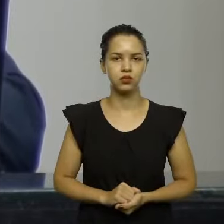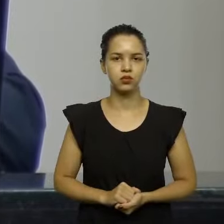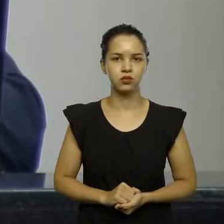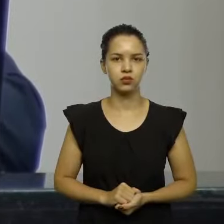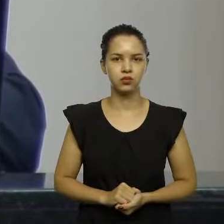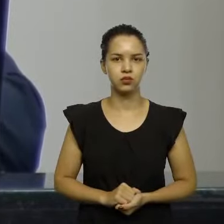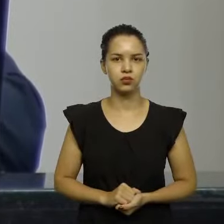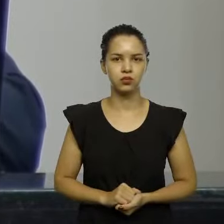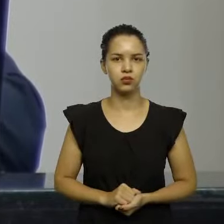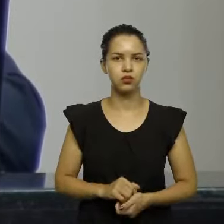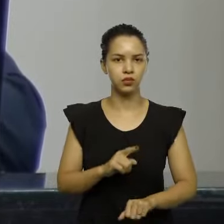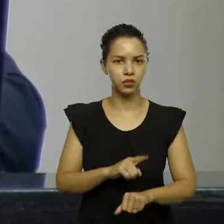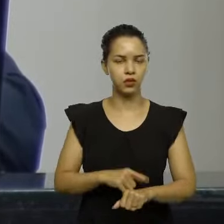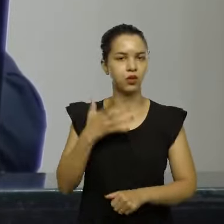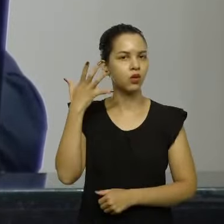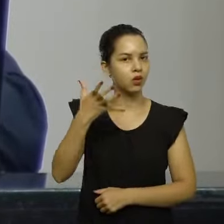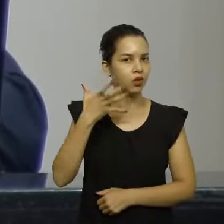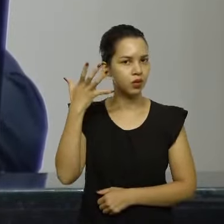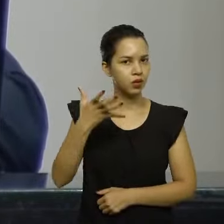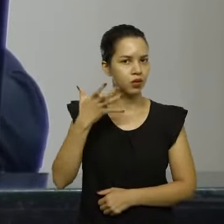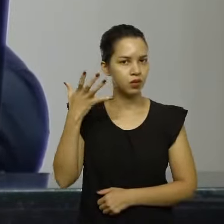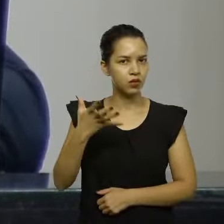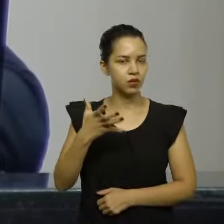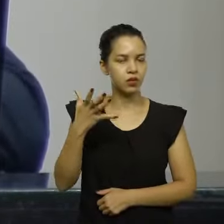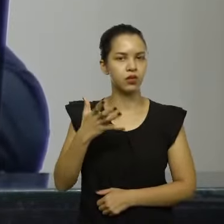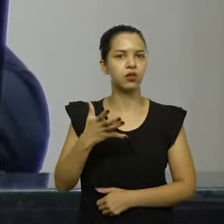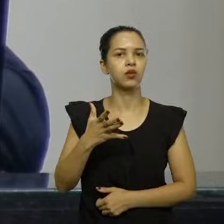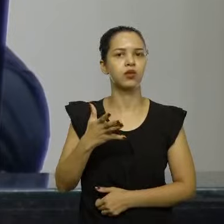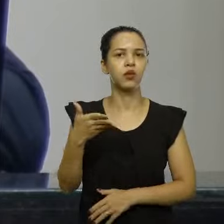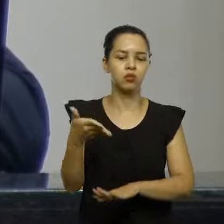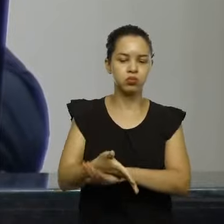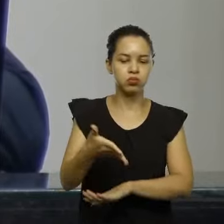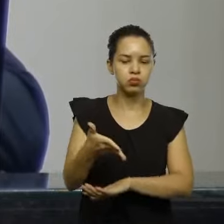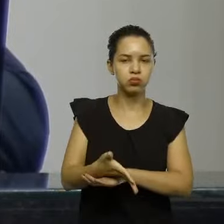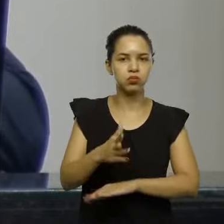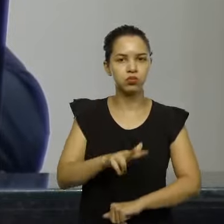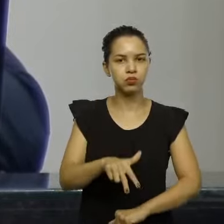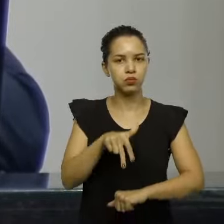Um dos nossos oradores mais constantes na tribuna,